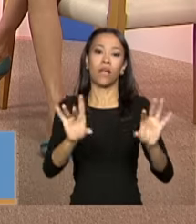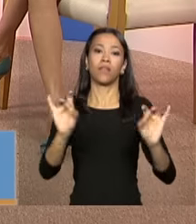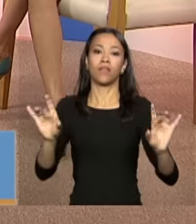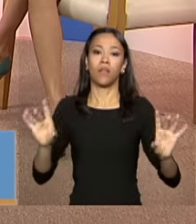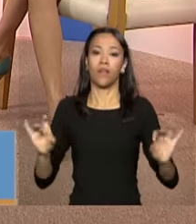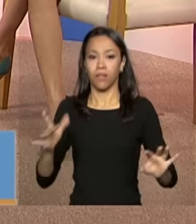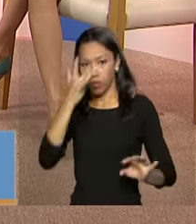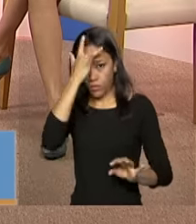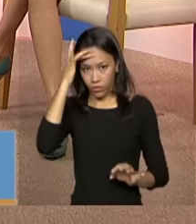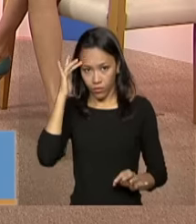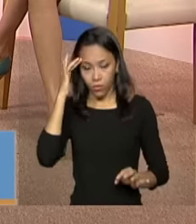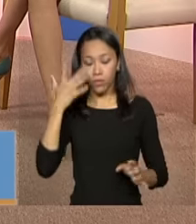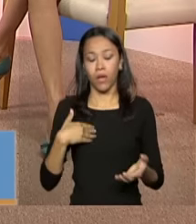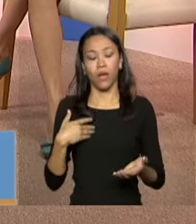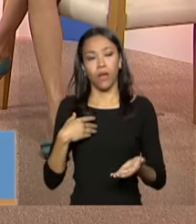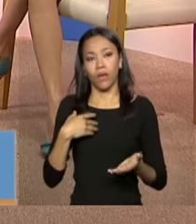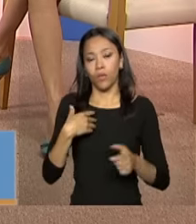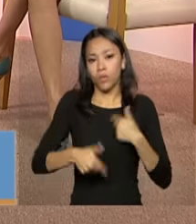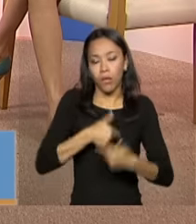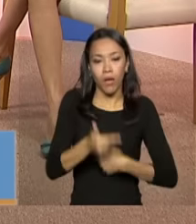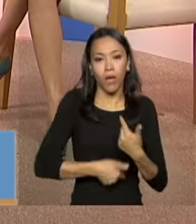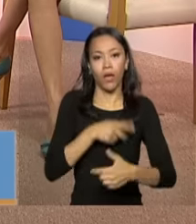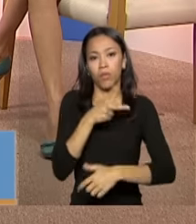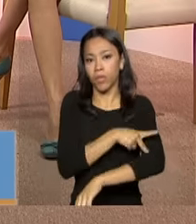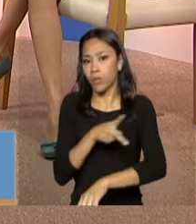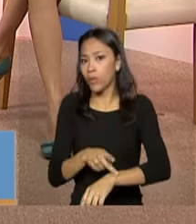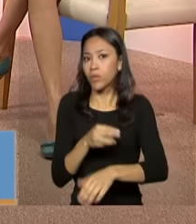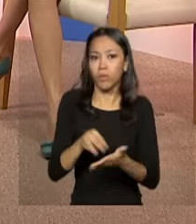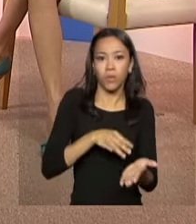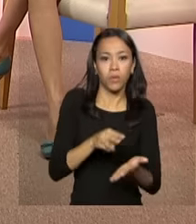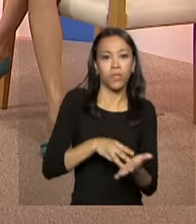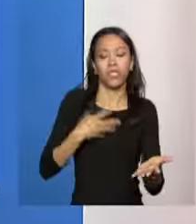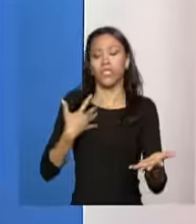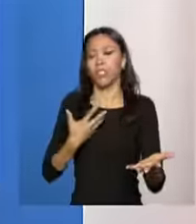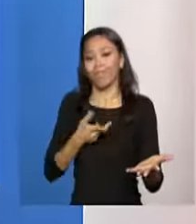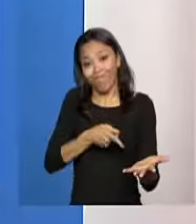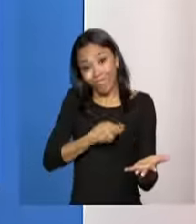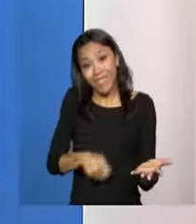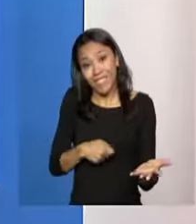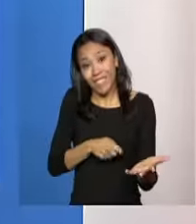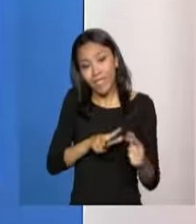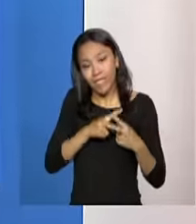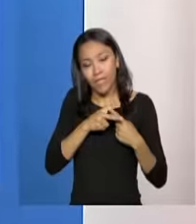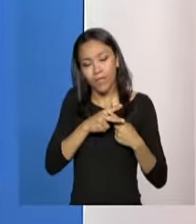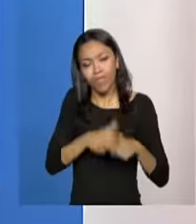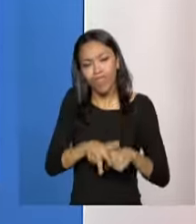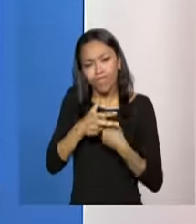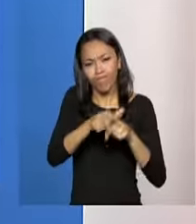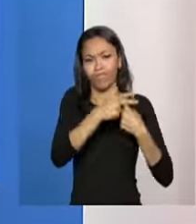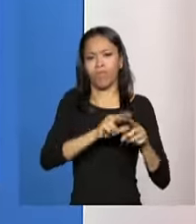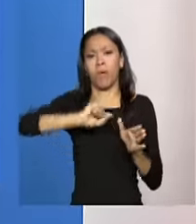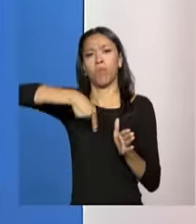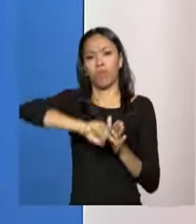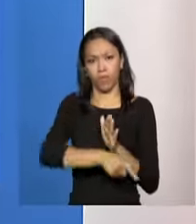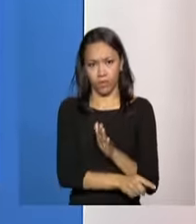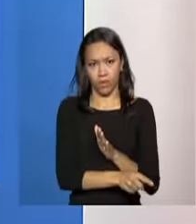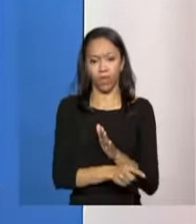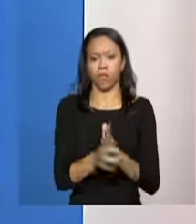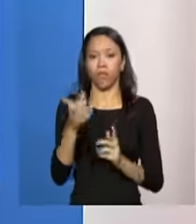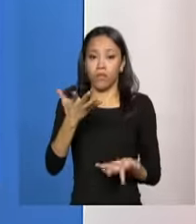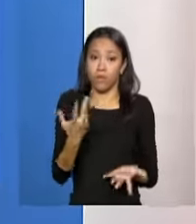As metodologias, as abordagens que a gente faz no acolhimento, elas também precisam ser aprofundadas. Nós precisamos